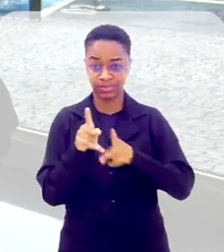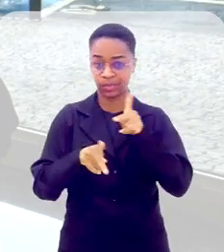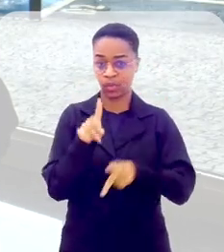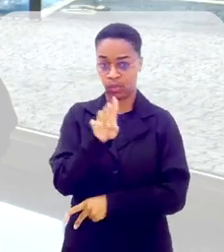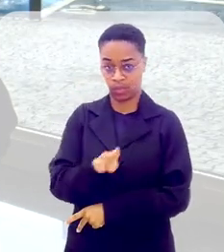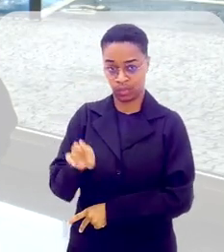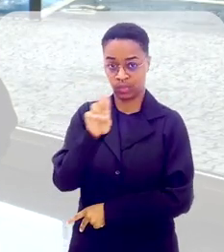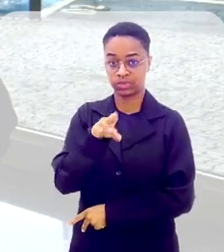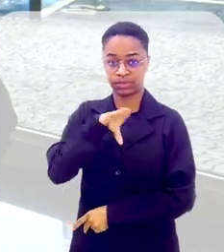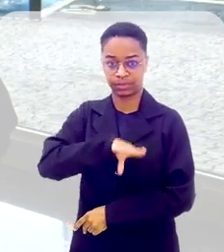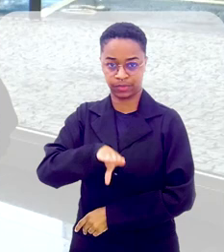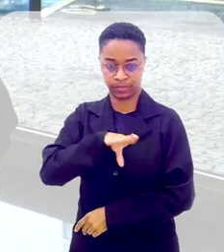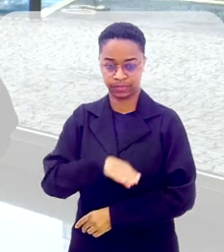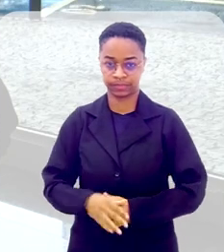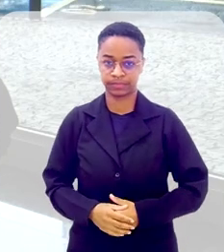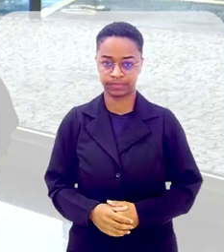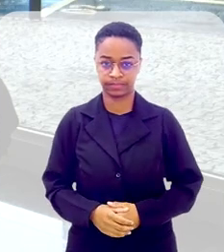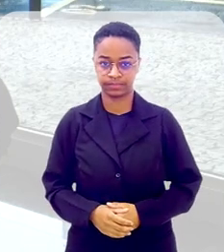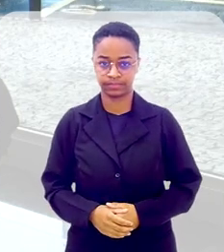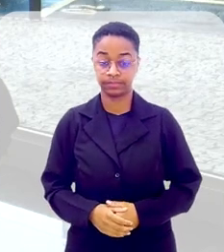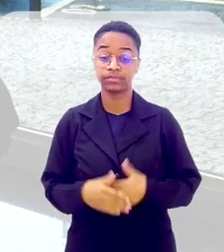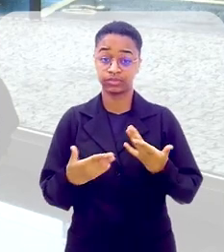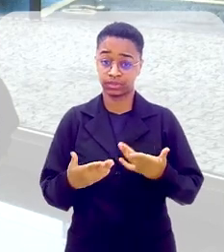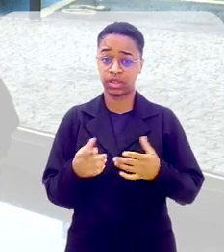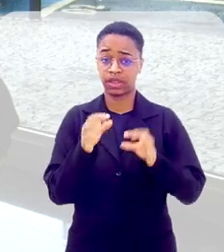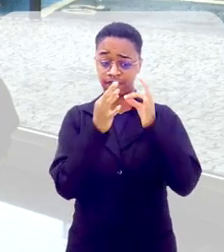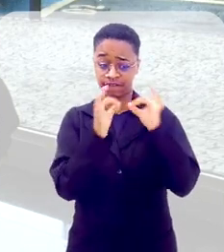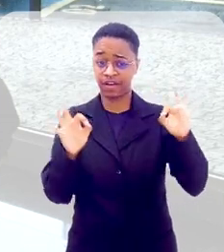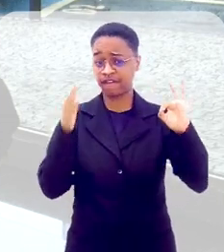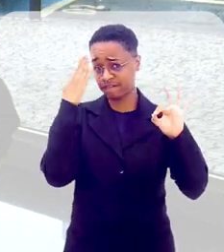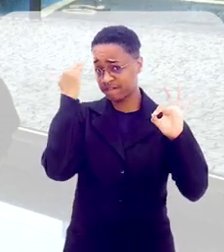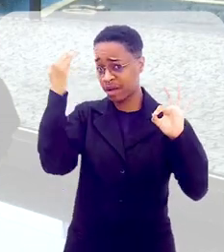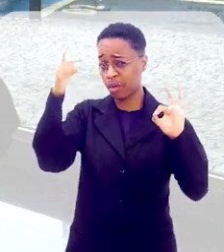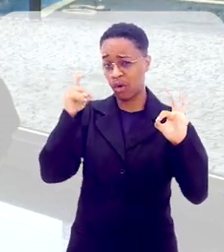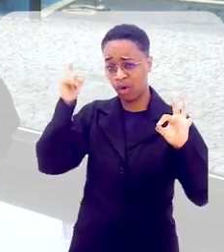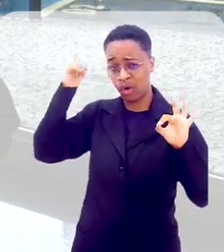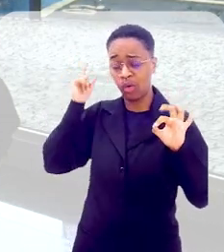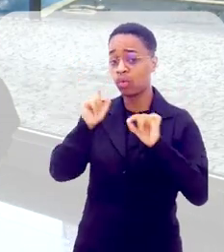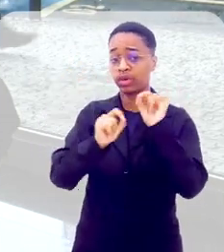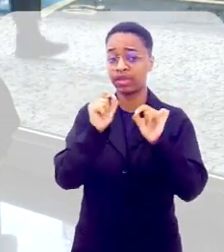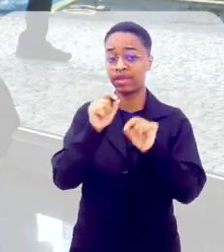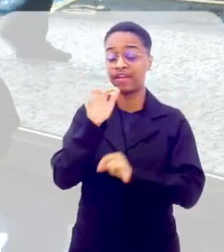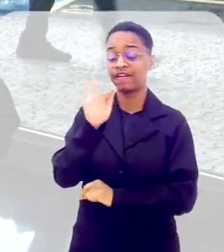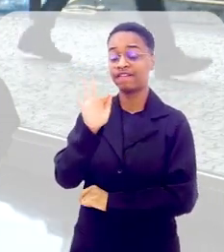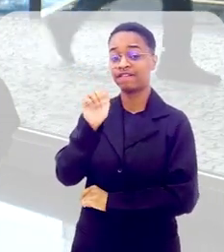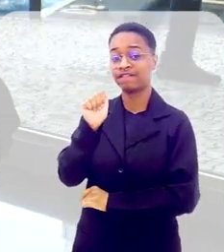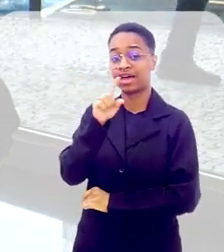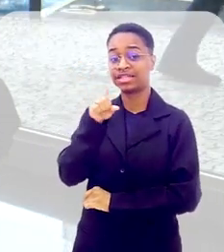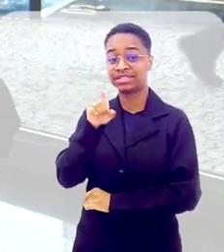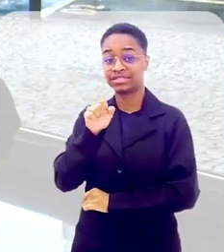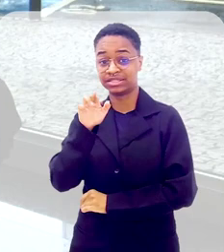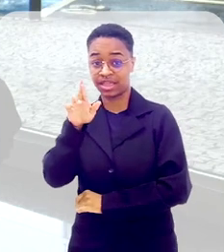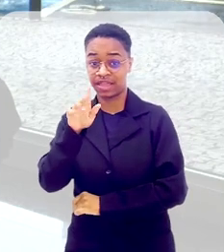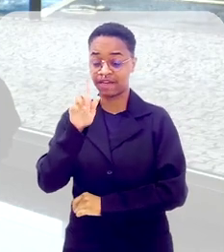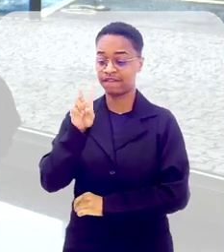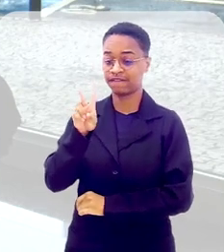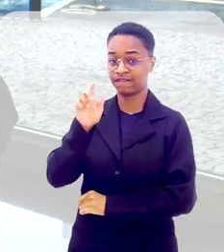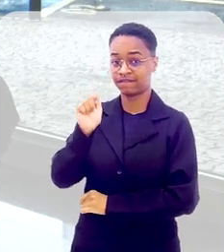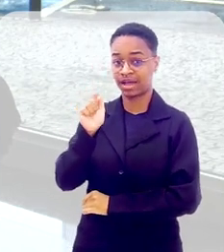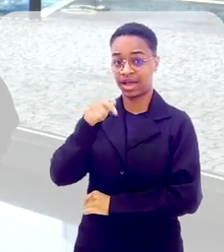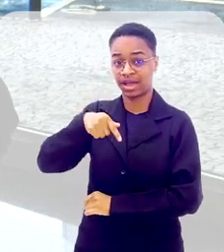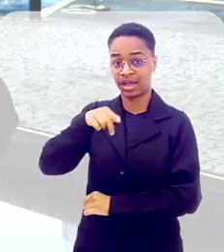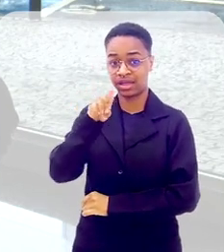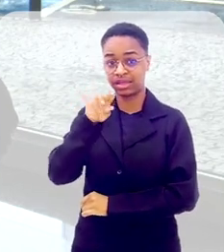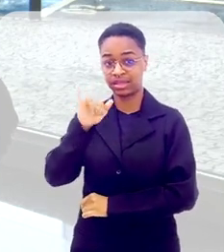o povo usa em português. Uma bastante conhecida e bastante antiga é a expressão fazer uma vaquinha. Todo mundo